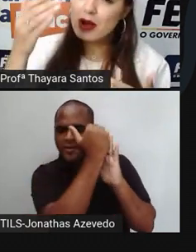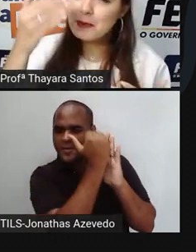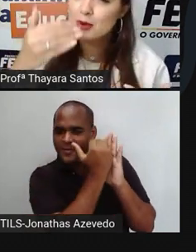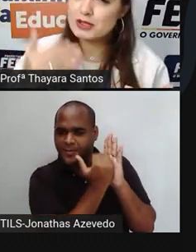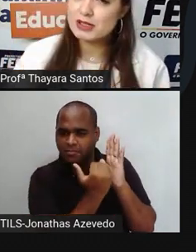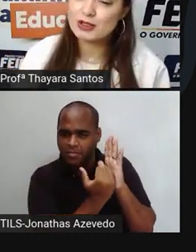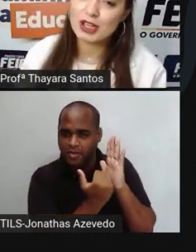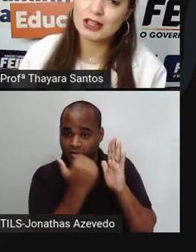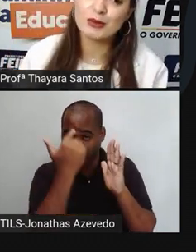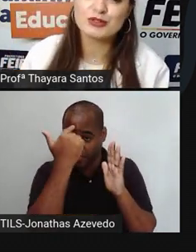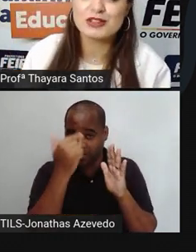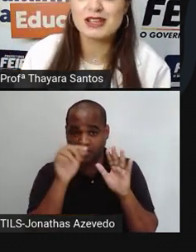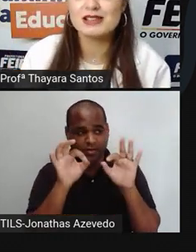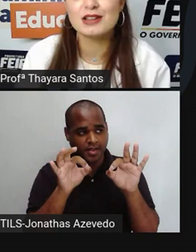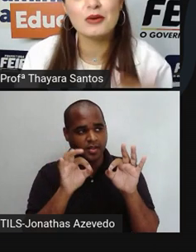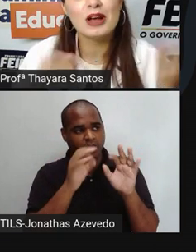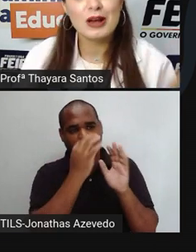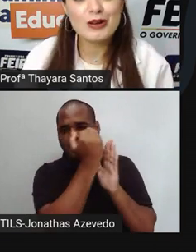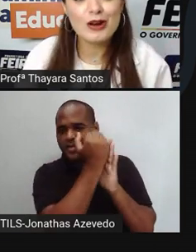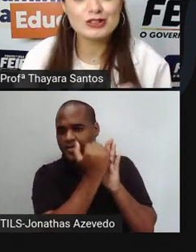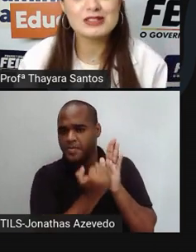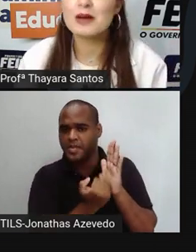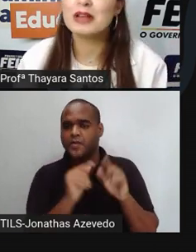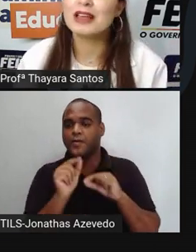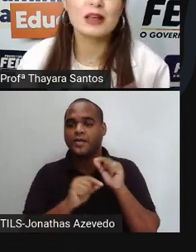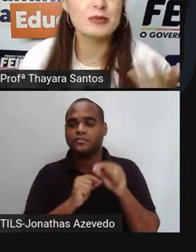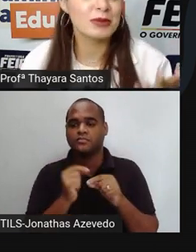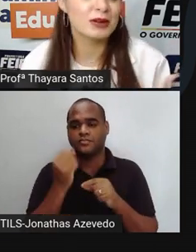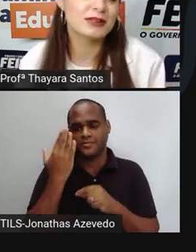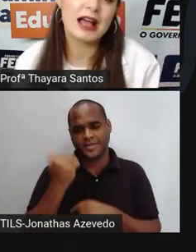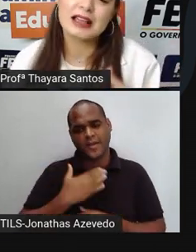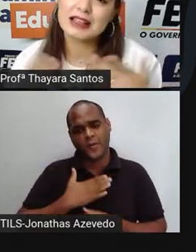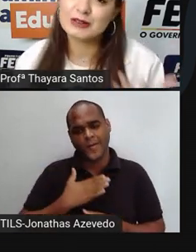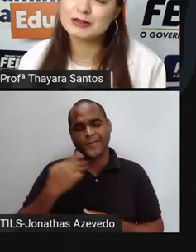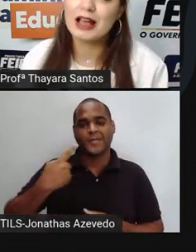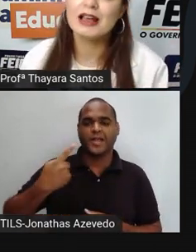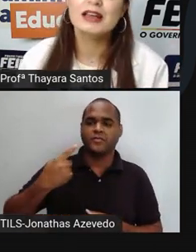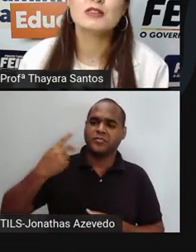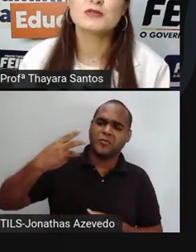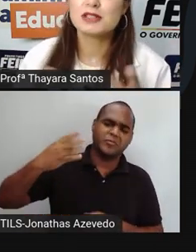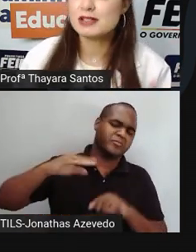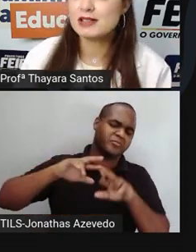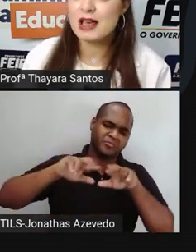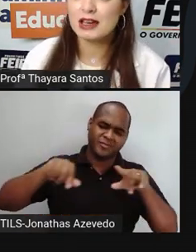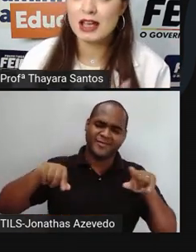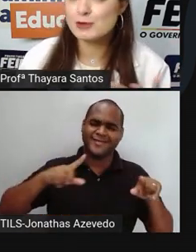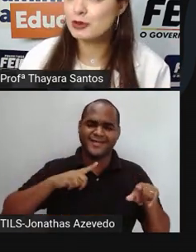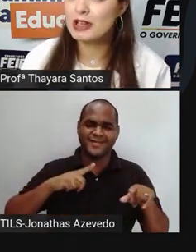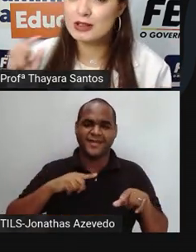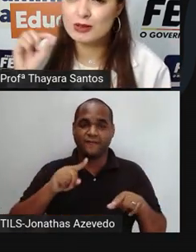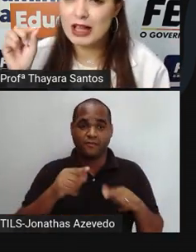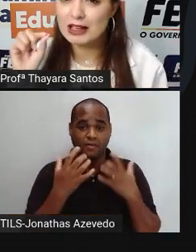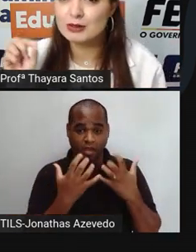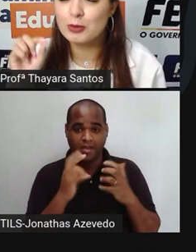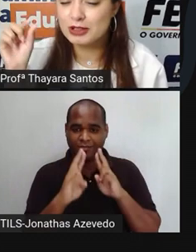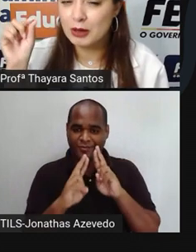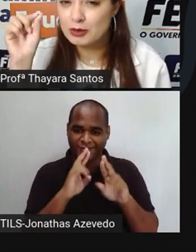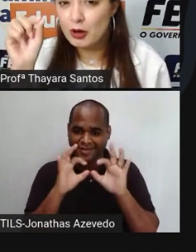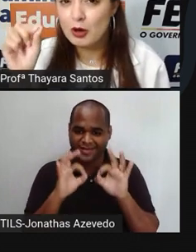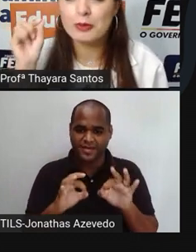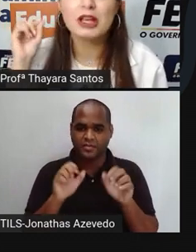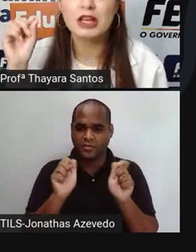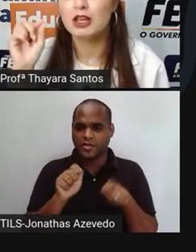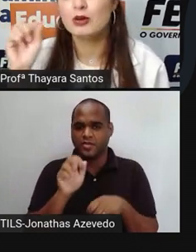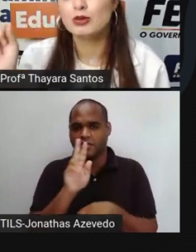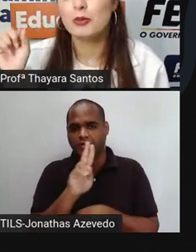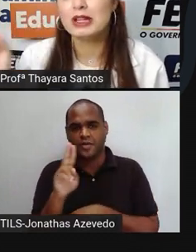saber qual é a posição de cada um de vocês. Então, eu gosto de saber quem está em primeiro lugar, quem não está. Então, se vocês quiserem responder aí do lado, botar o